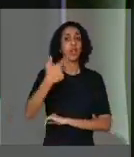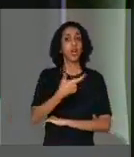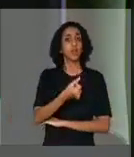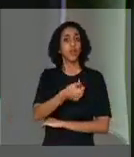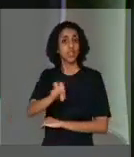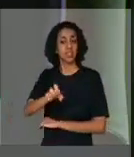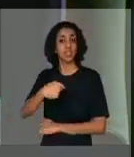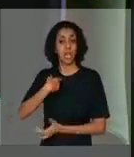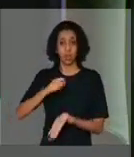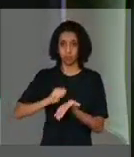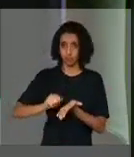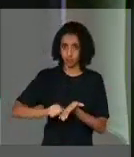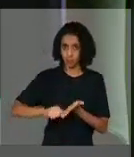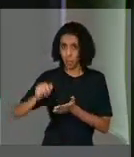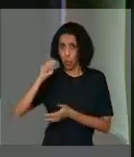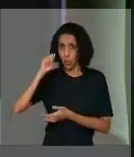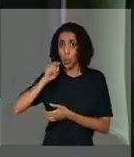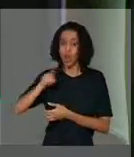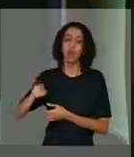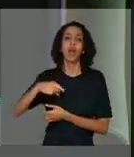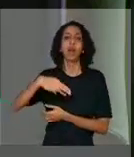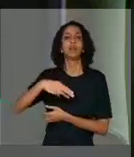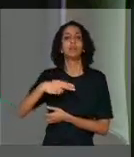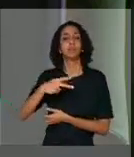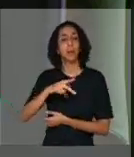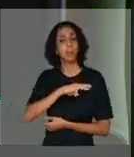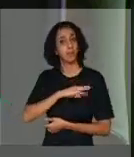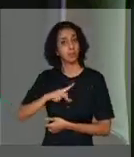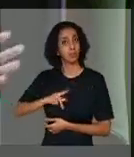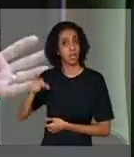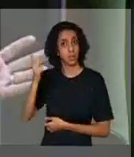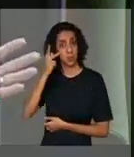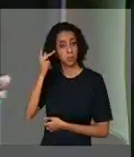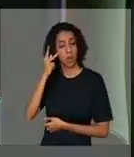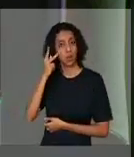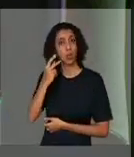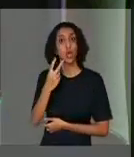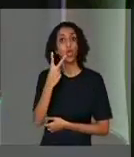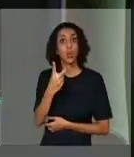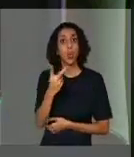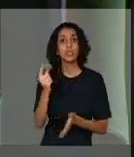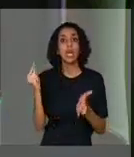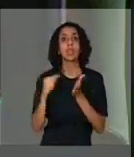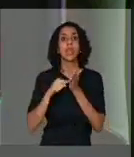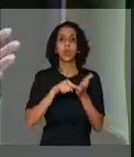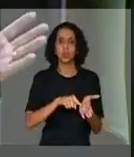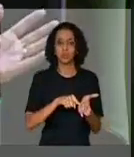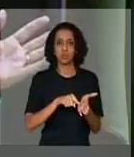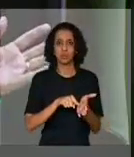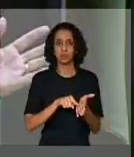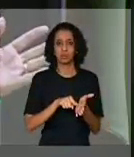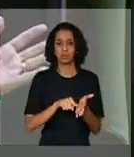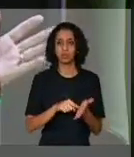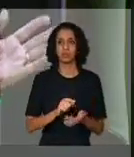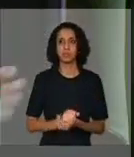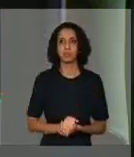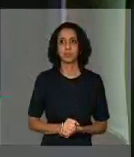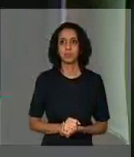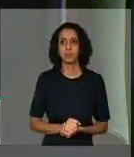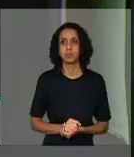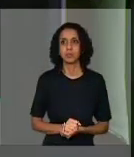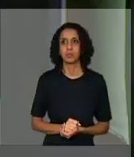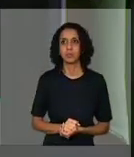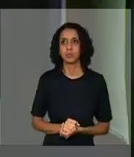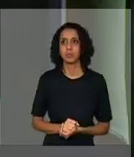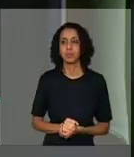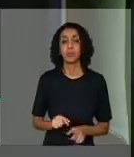junto ao Ministério Público Federal, junto ao Ministério Público do Estado de São Paulo, das duas denúncias, e uma delas essa que redundou